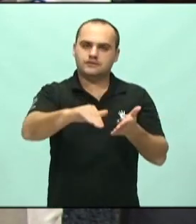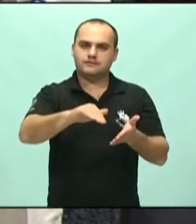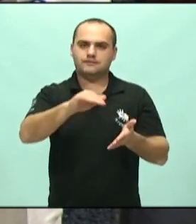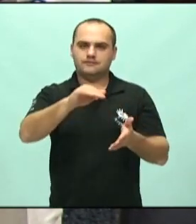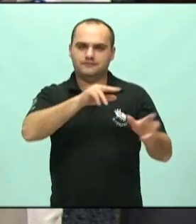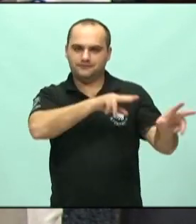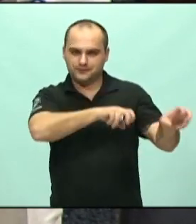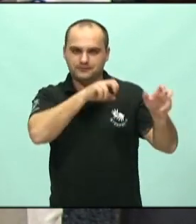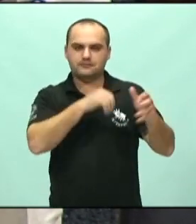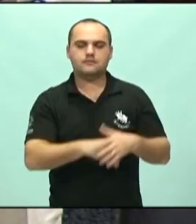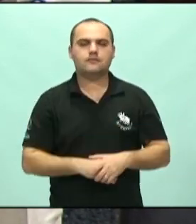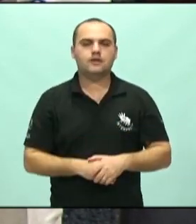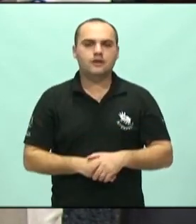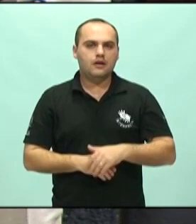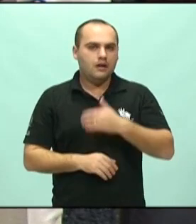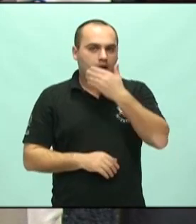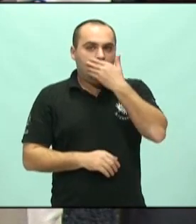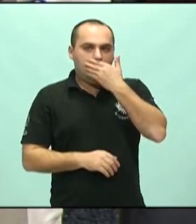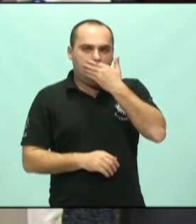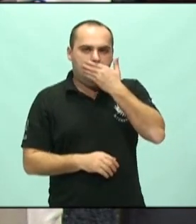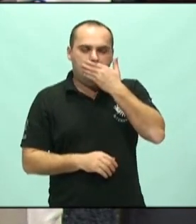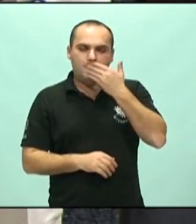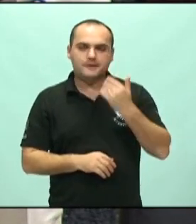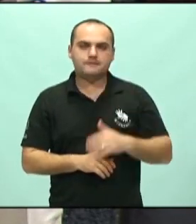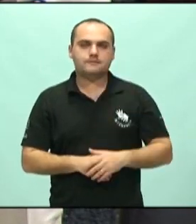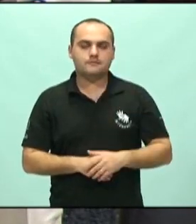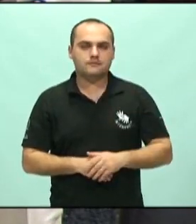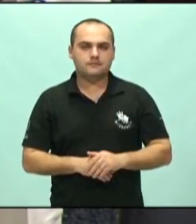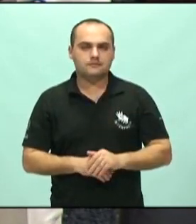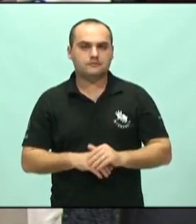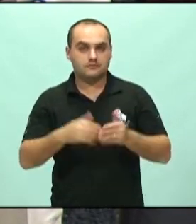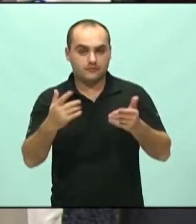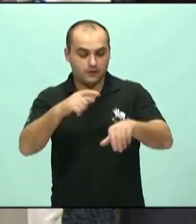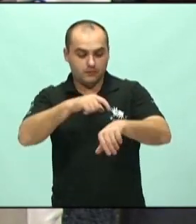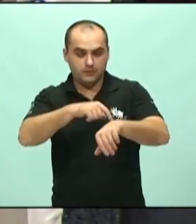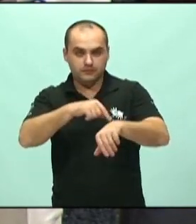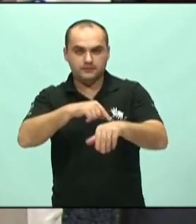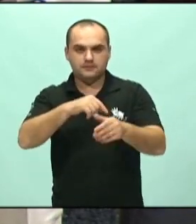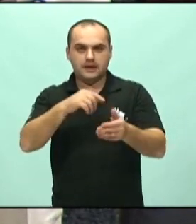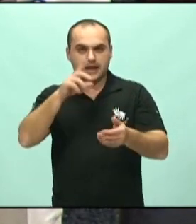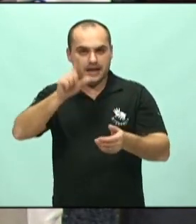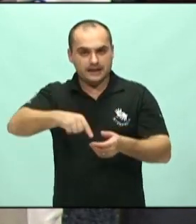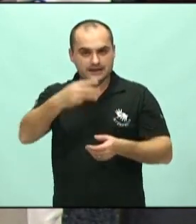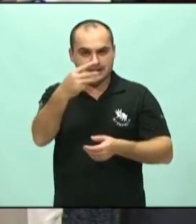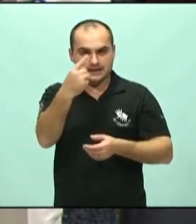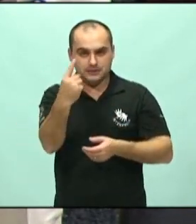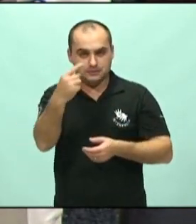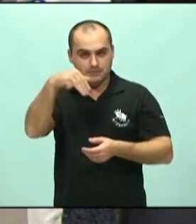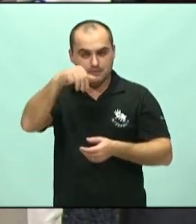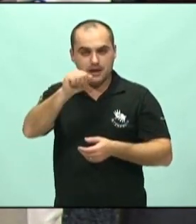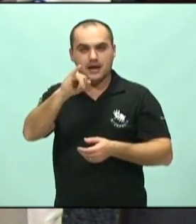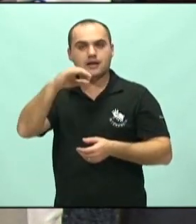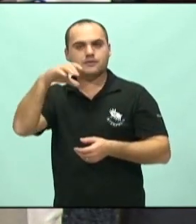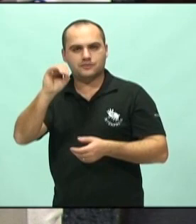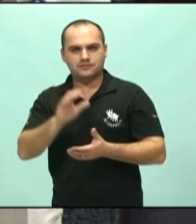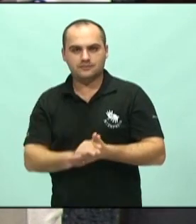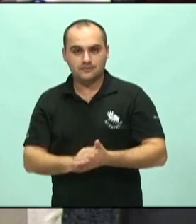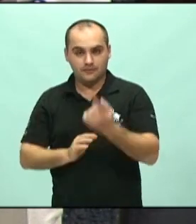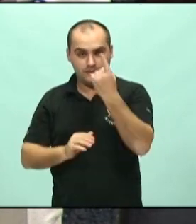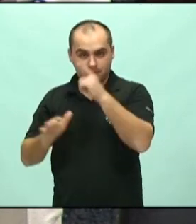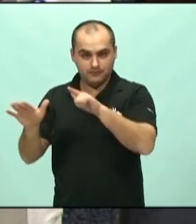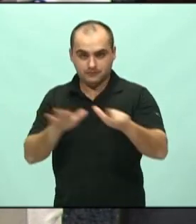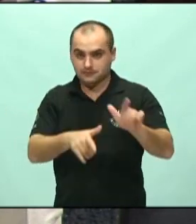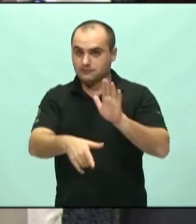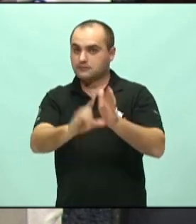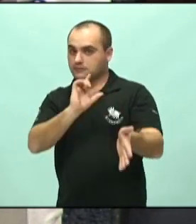prazo para ele entregar, na Assembleia Legislativa, era 31 de maio. Então, uma semana antes, nós